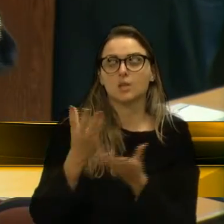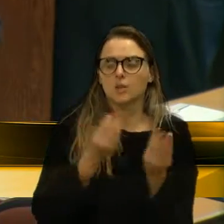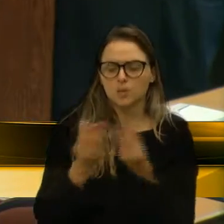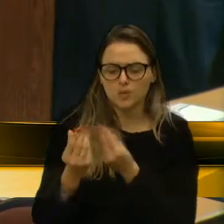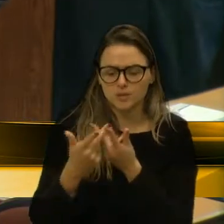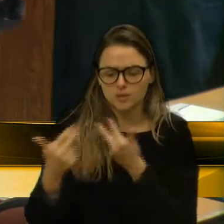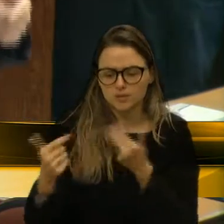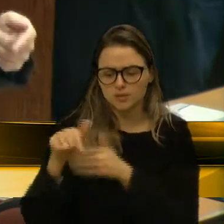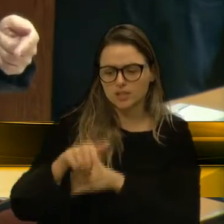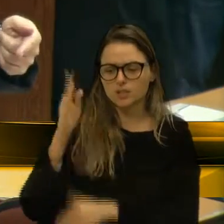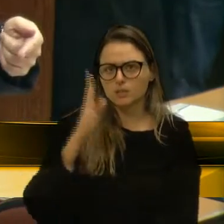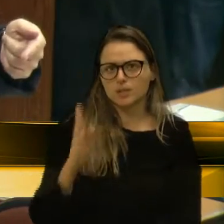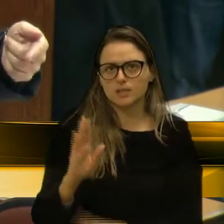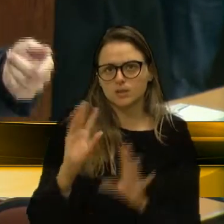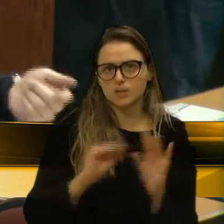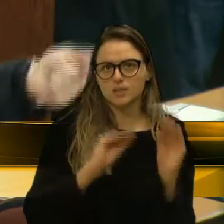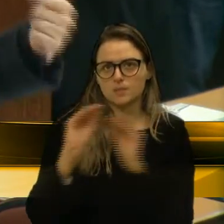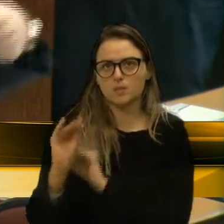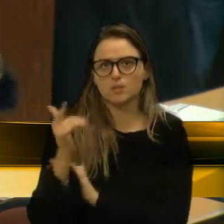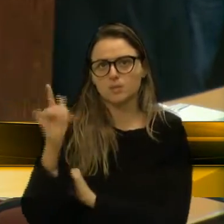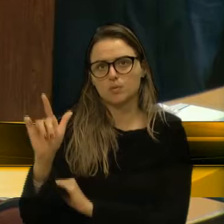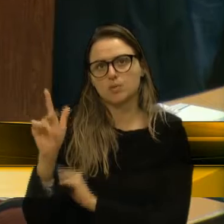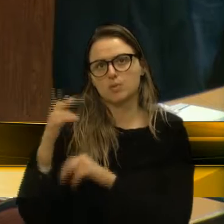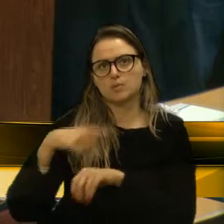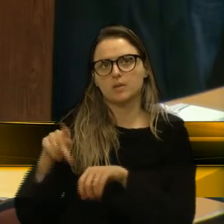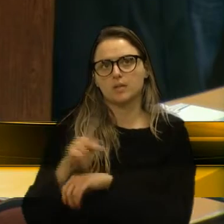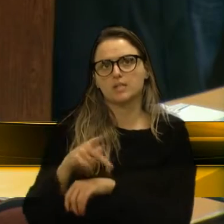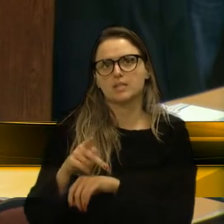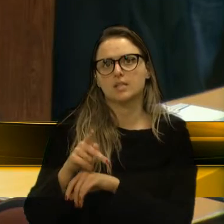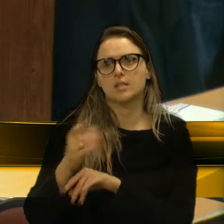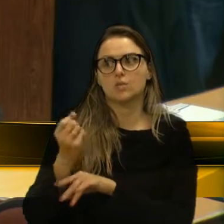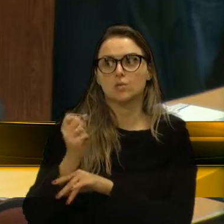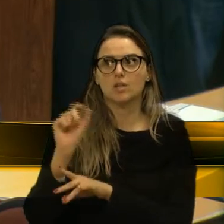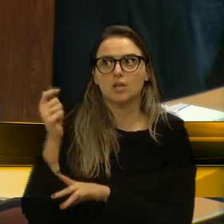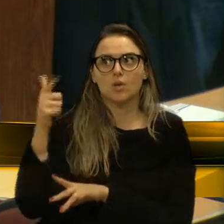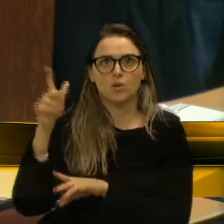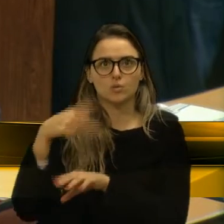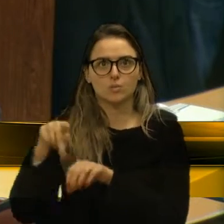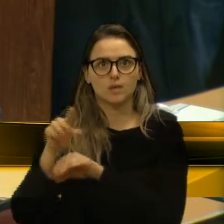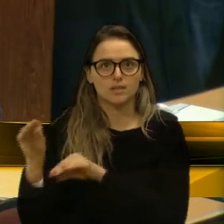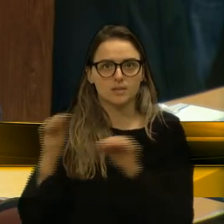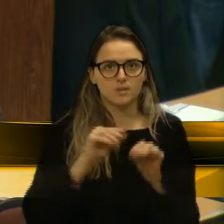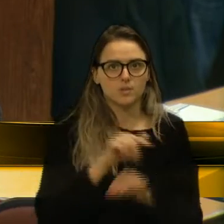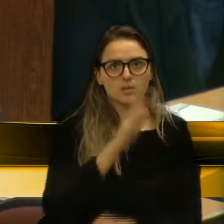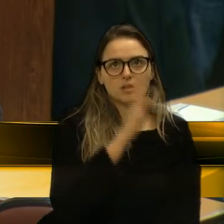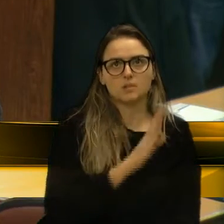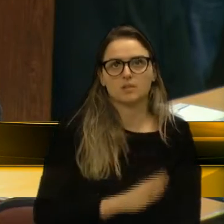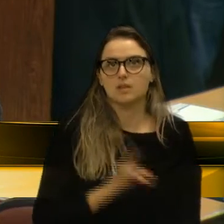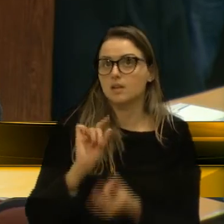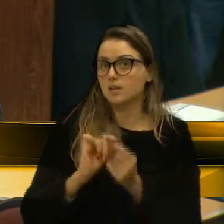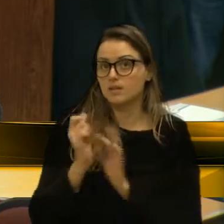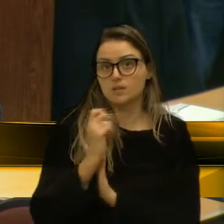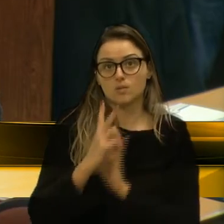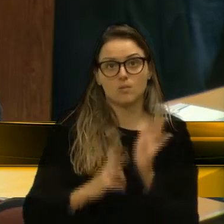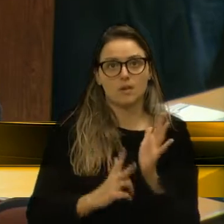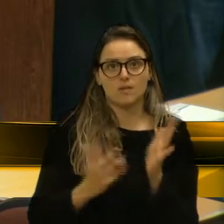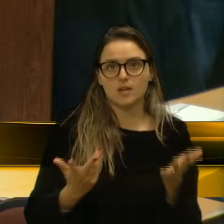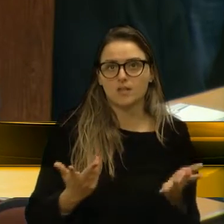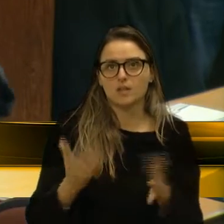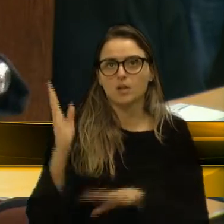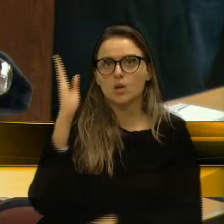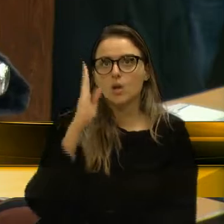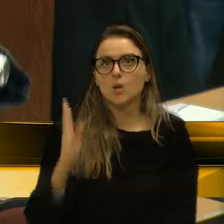saem do Brasil do que estrangeiros vêm morar aqui. Então, faça uma autoanálise. O Brasil